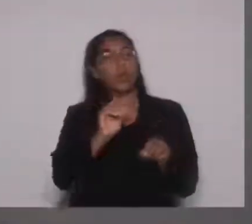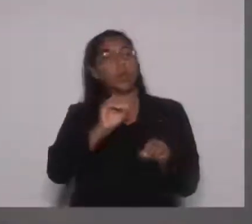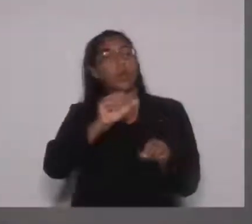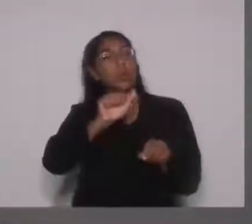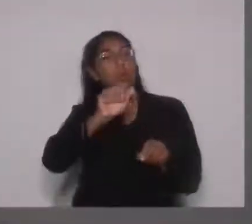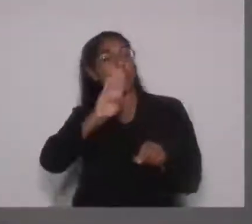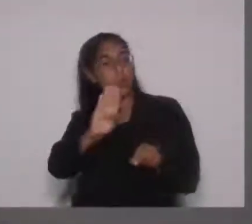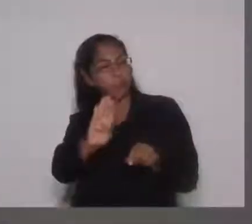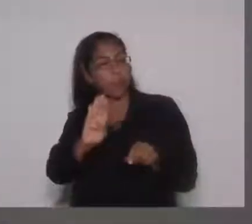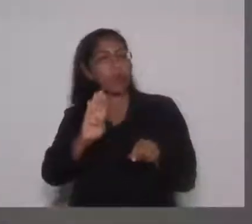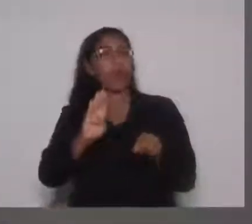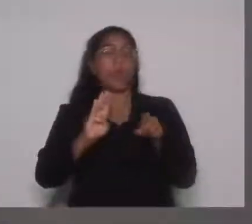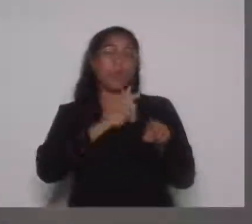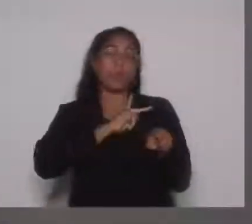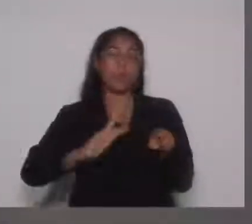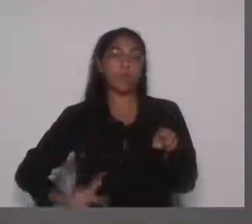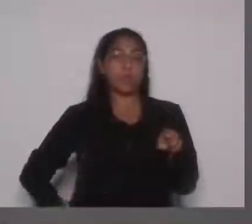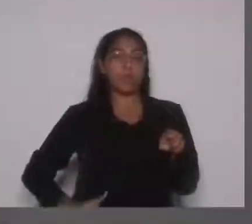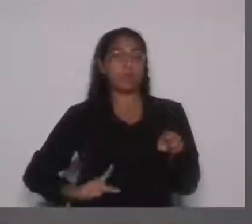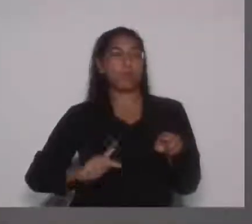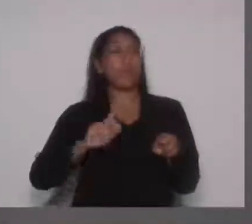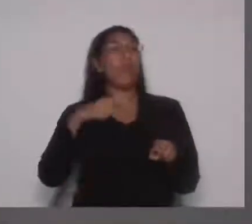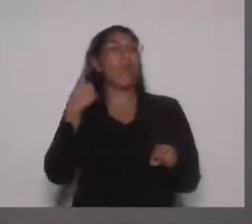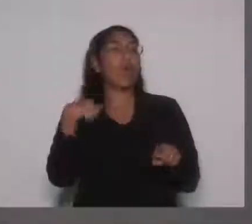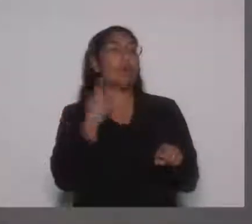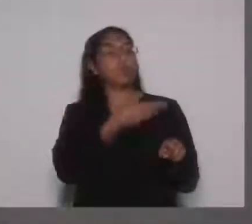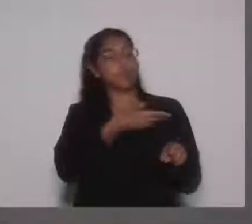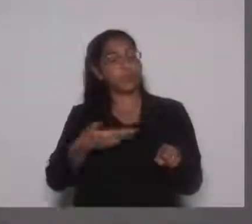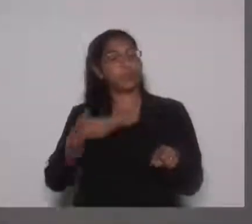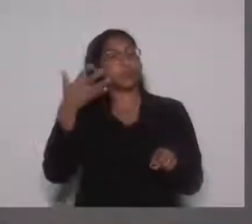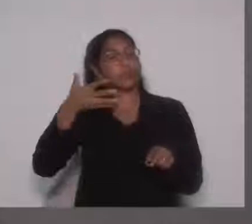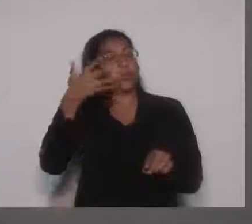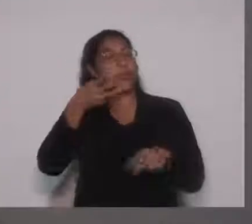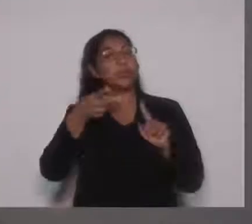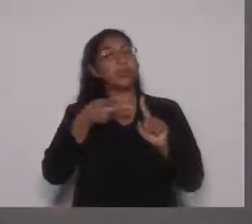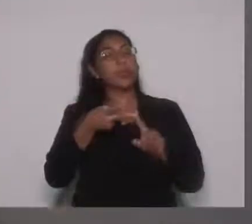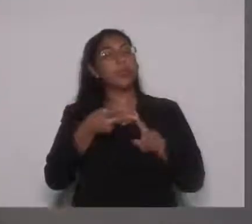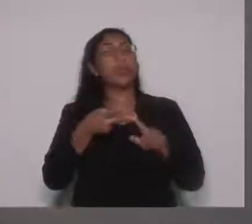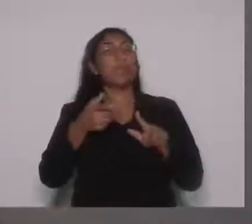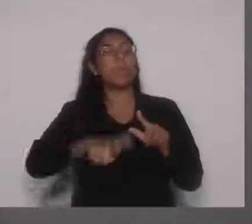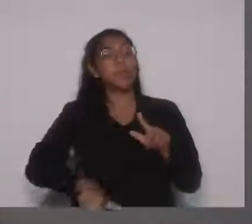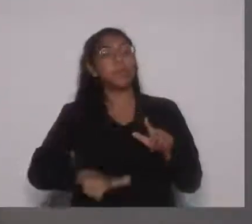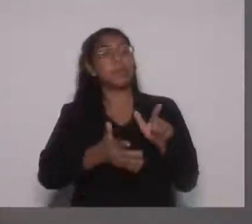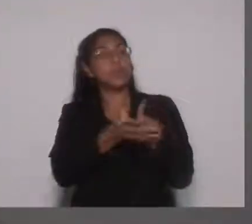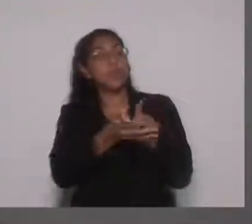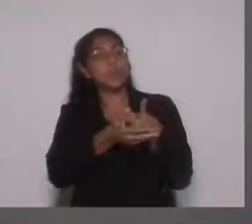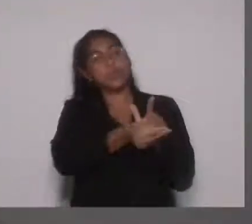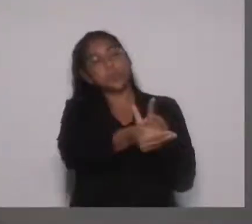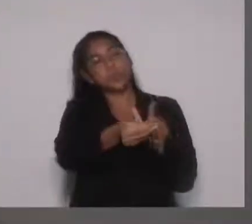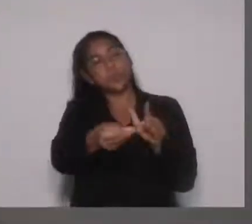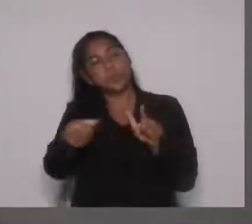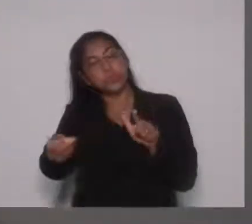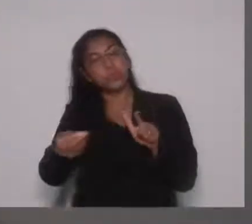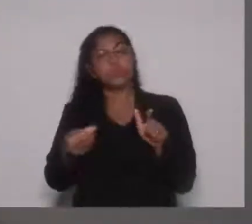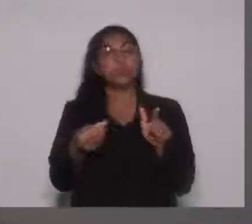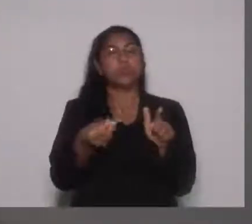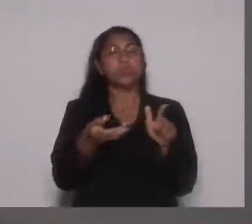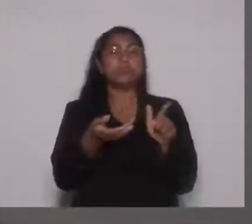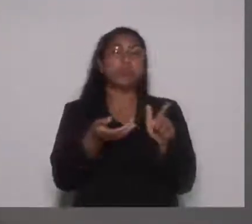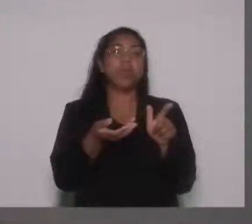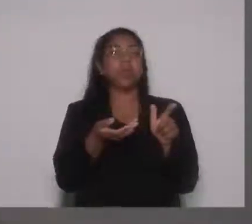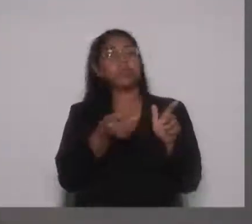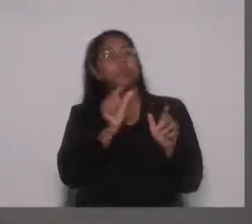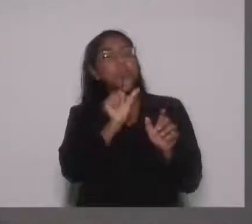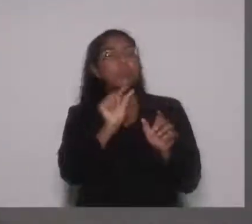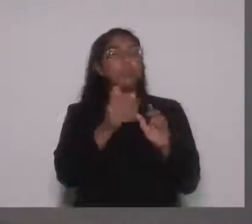coisa sobre o projeto também, e o material vai ser entregue, pelo menos um protótipo do material, uma capa e alguns dizeres sobre o